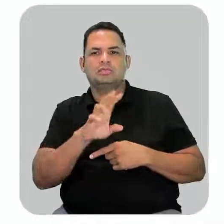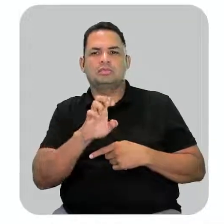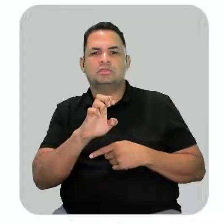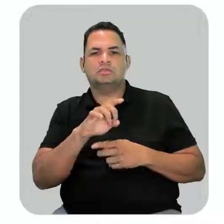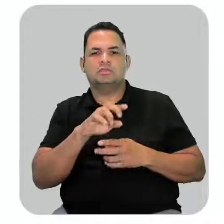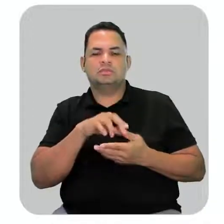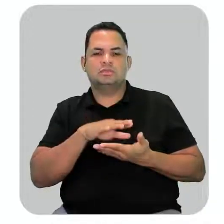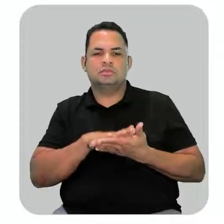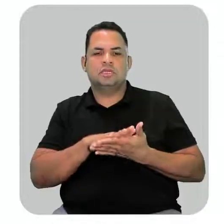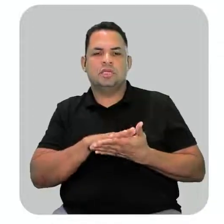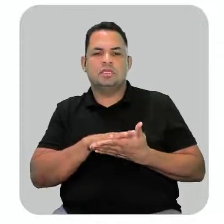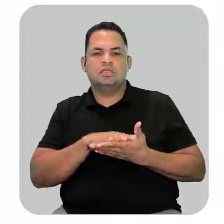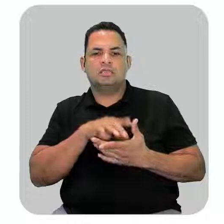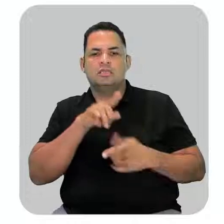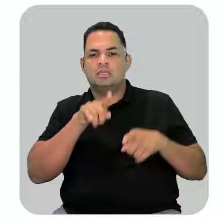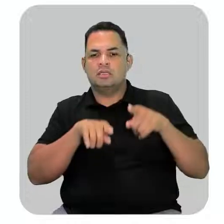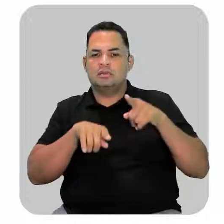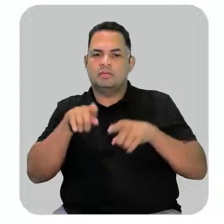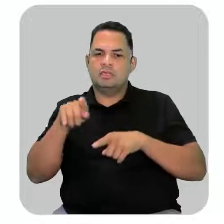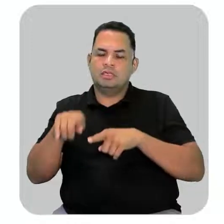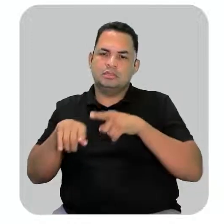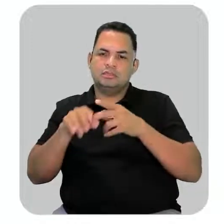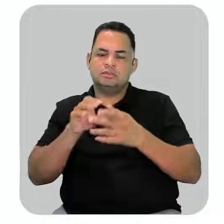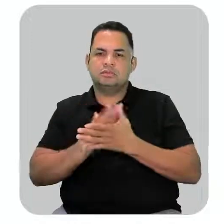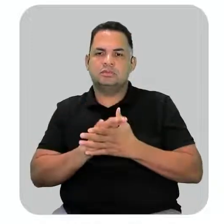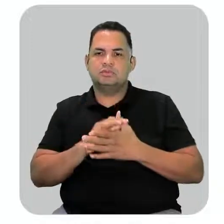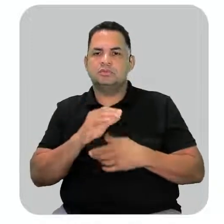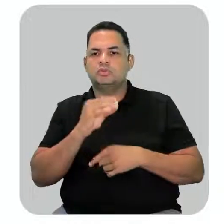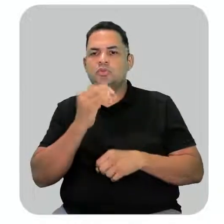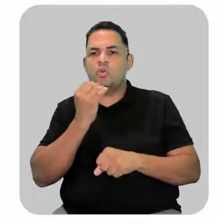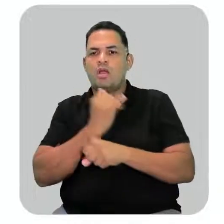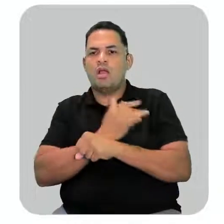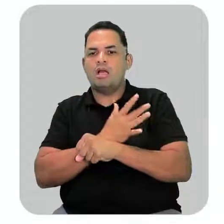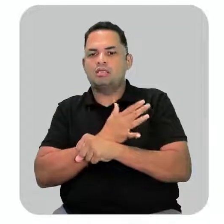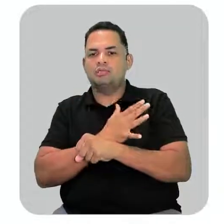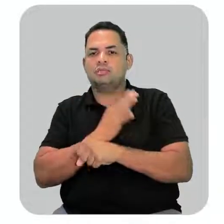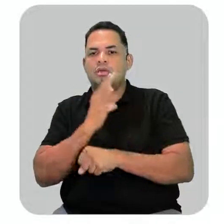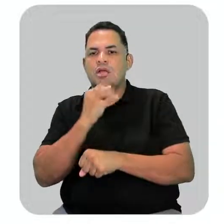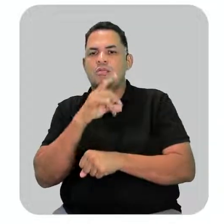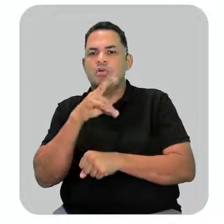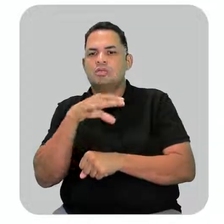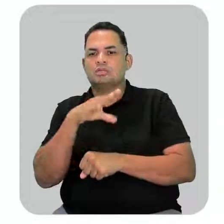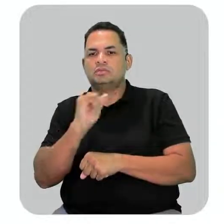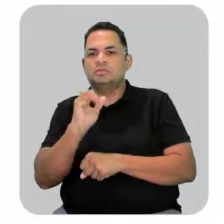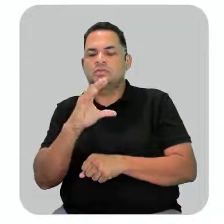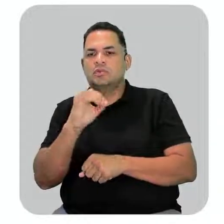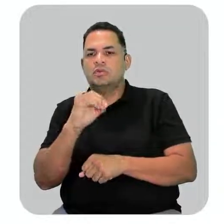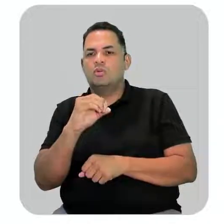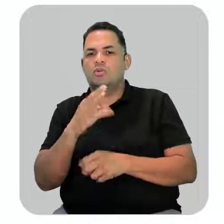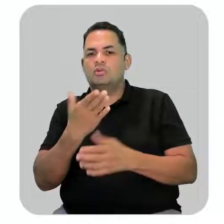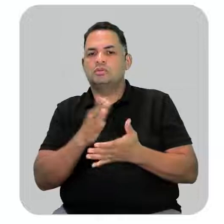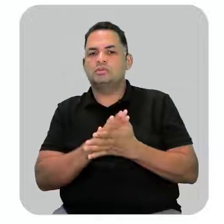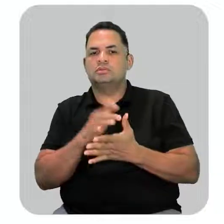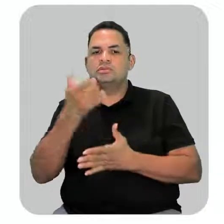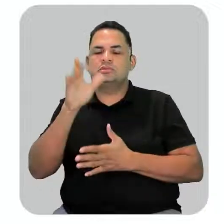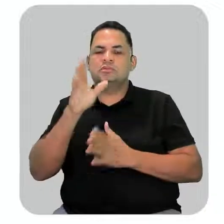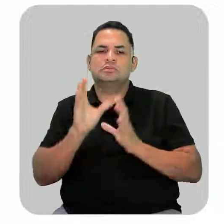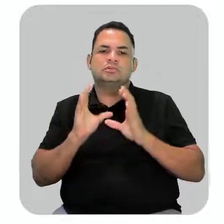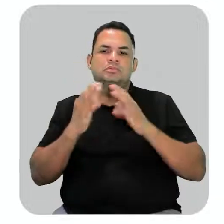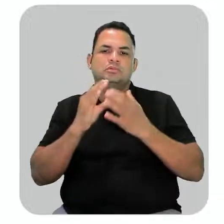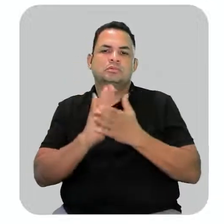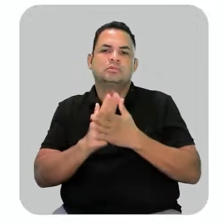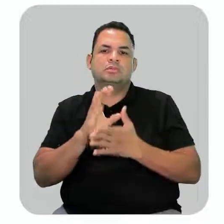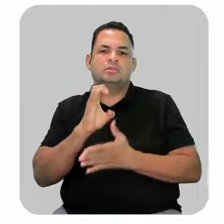é a variação de um ácido carboxílico. O mais? Nós temos ali, ó. Outro grupo